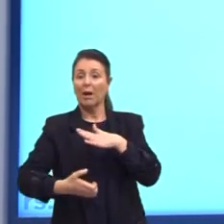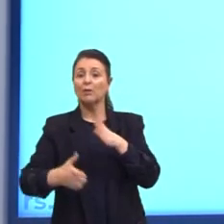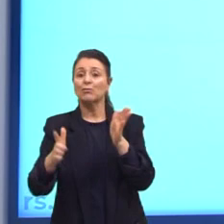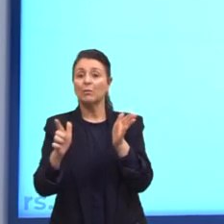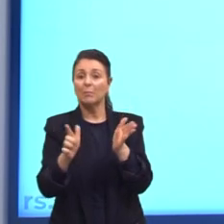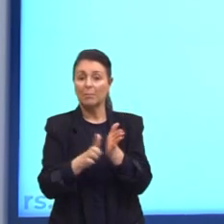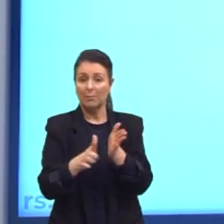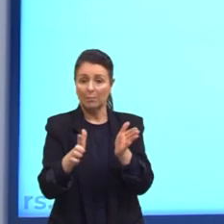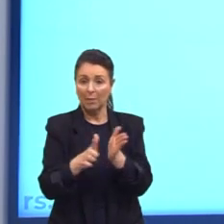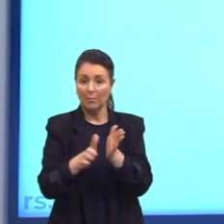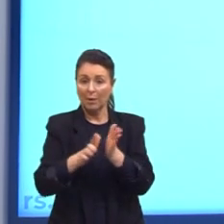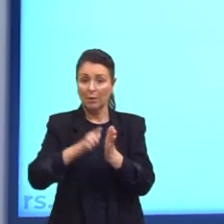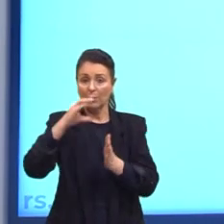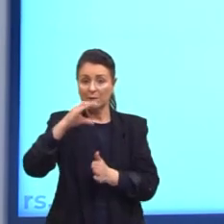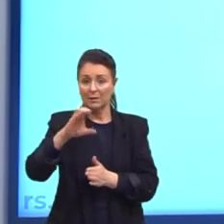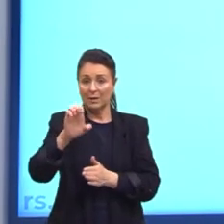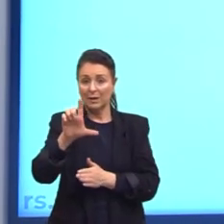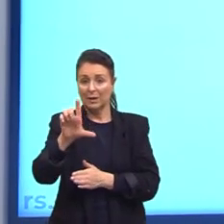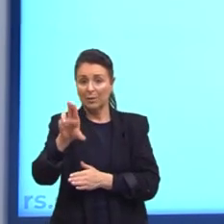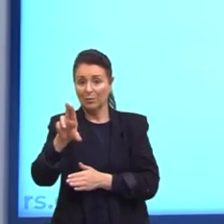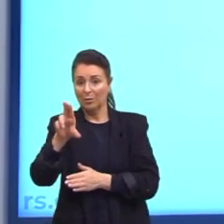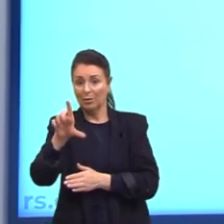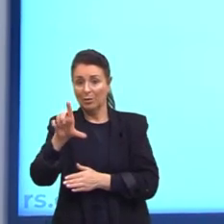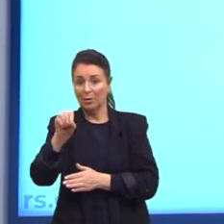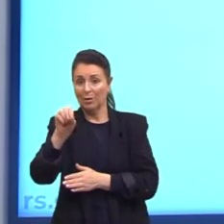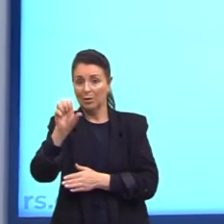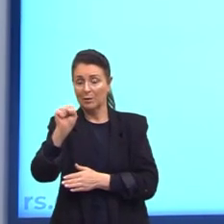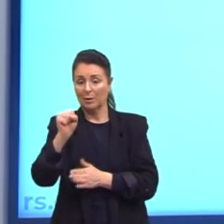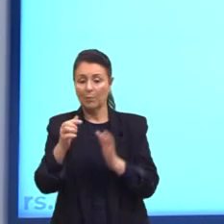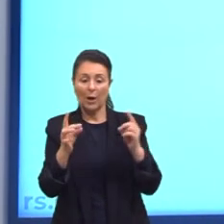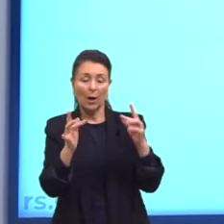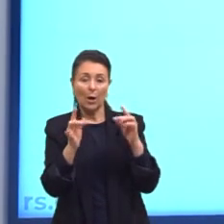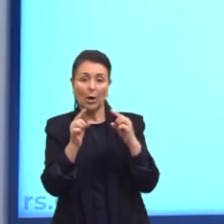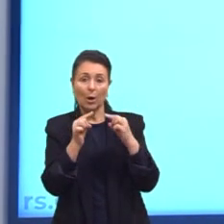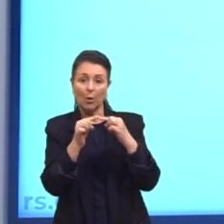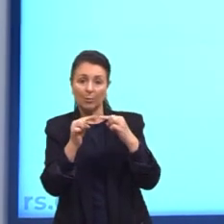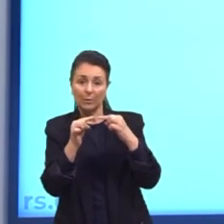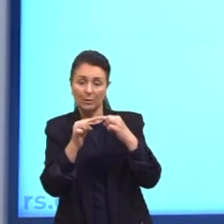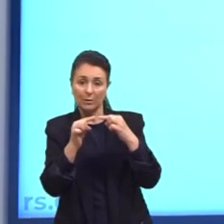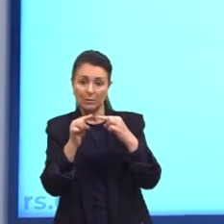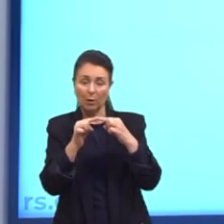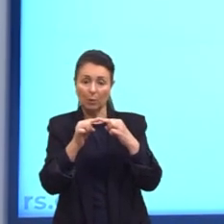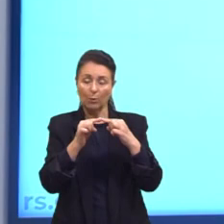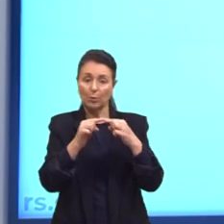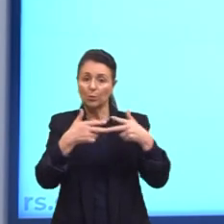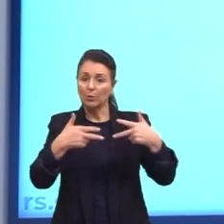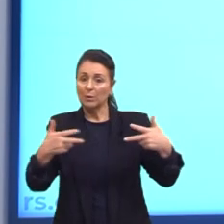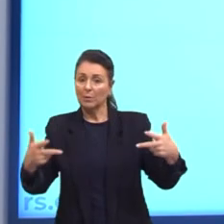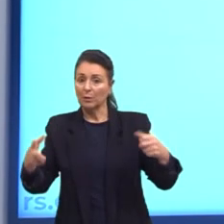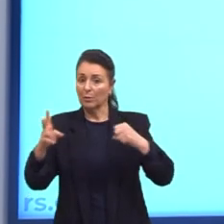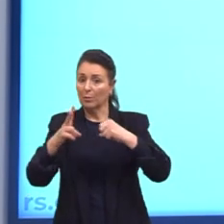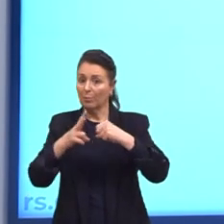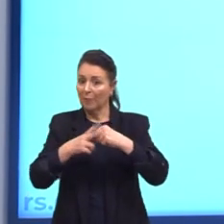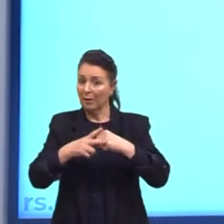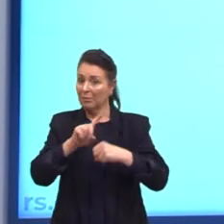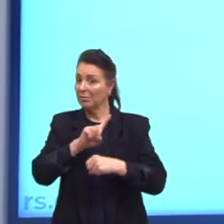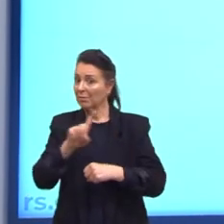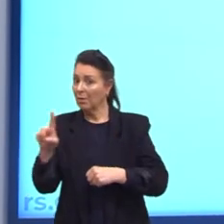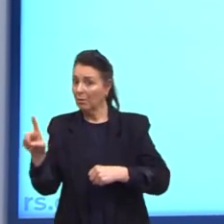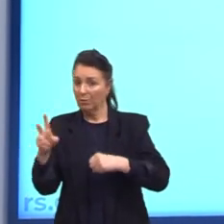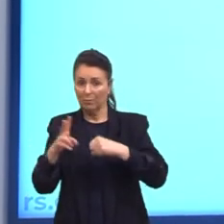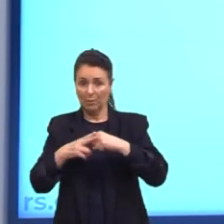celulose, A combinação dos elementos verbais e não verbais visa, ou seja, tem como objetivo.